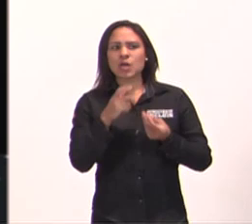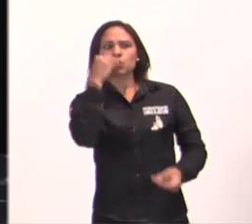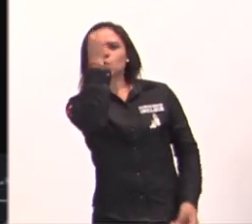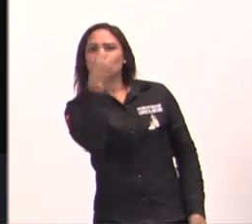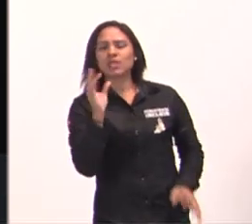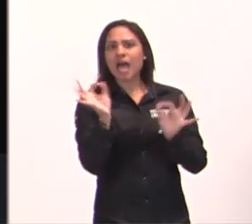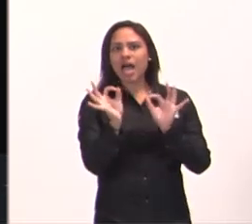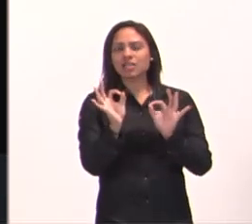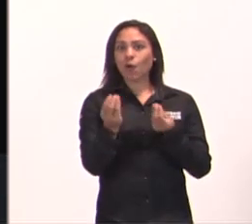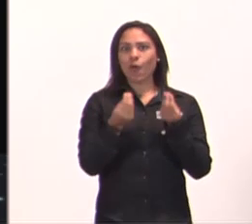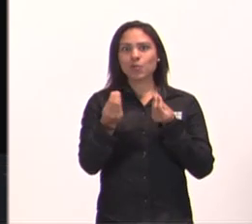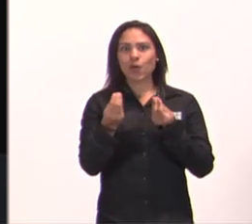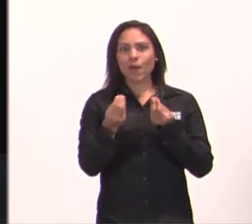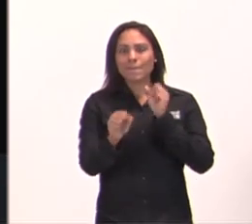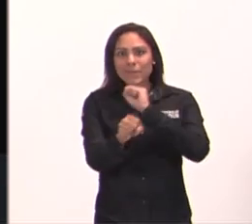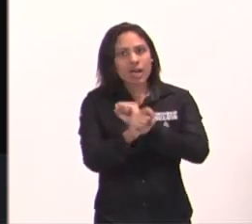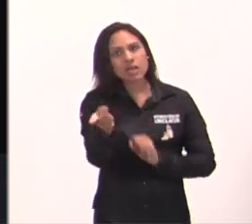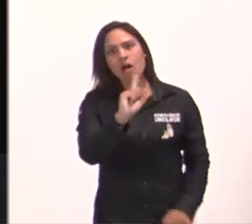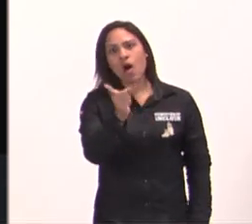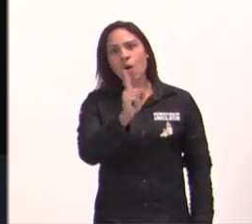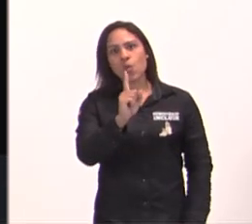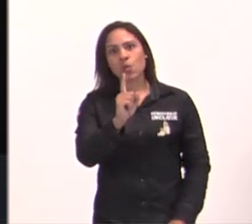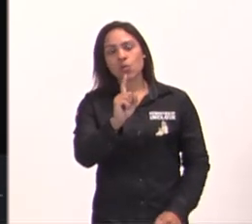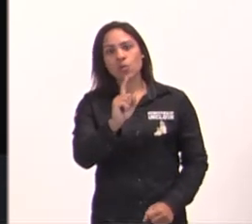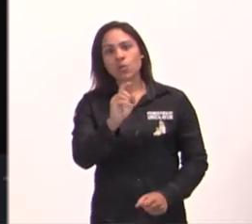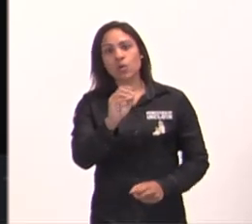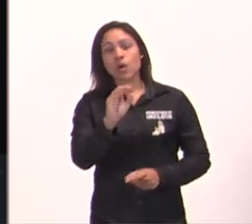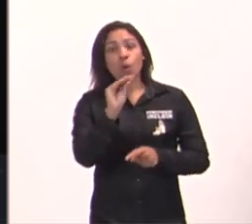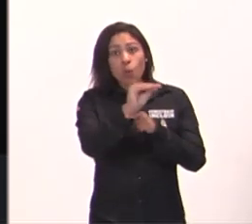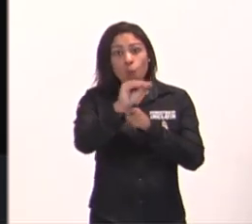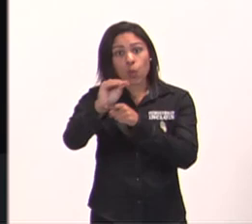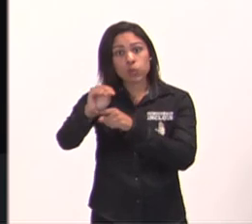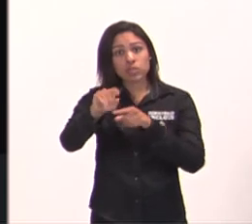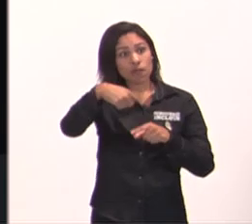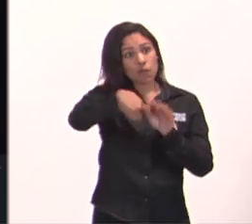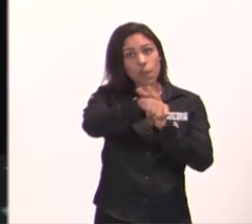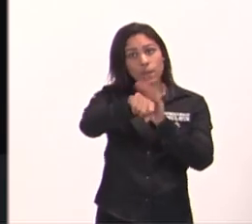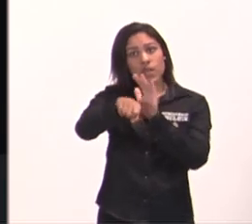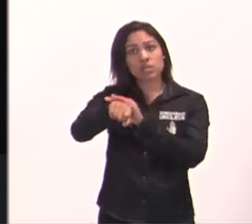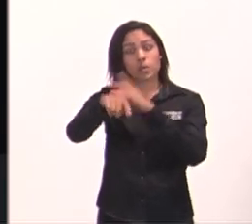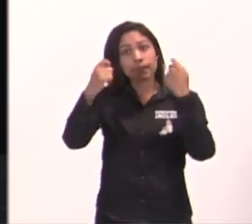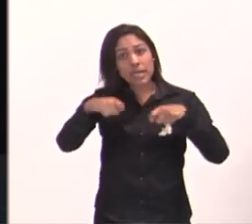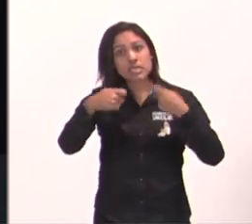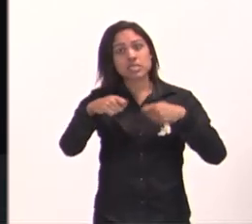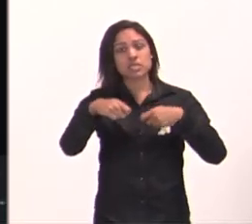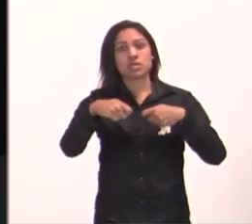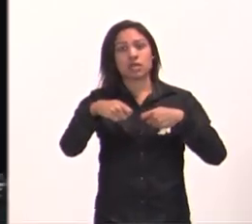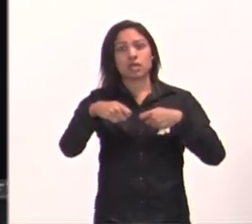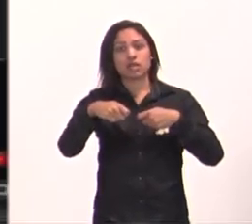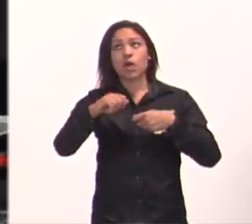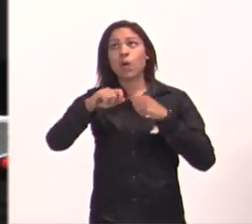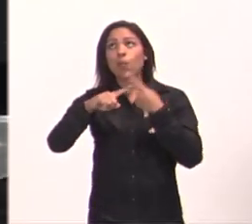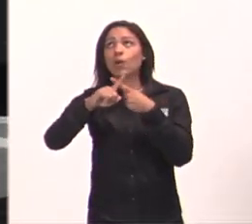se cuidar, Deus está mandando, vai se cuidar, porque eu estou te levantando, vai se cuidar,